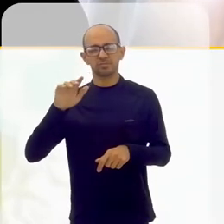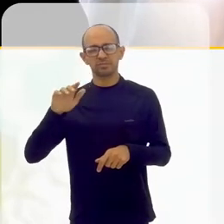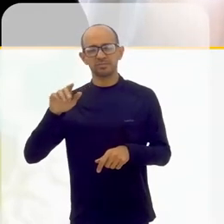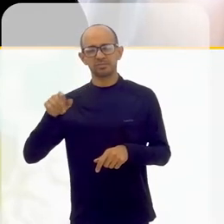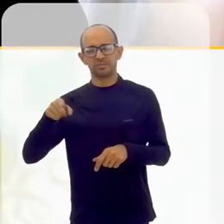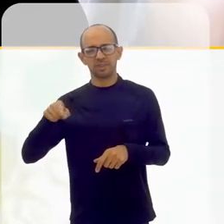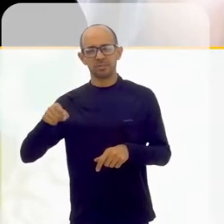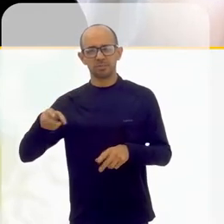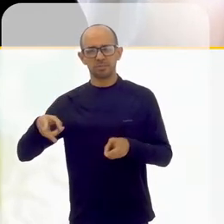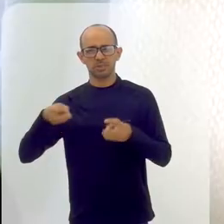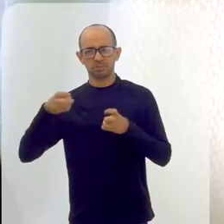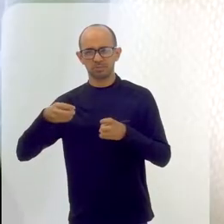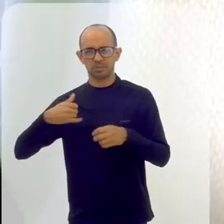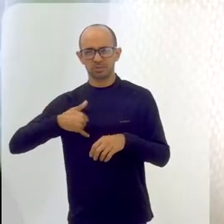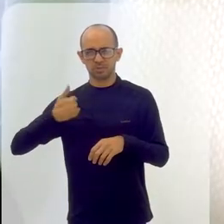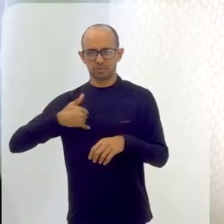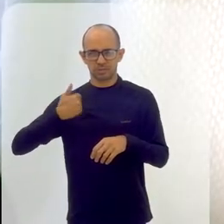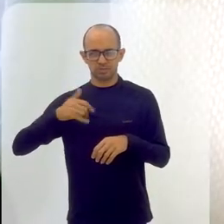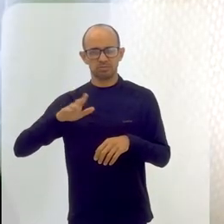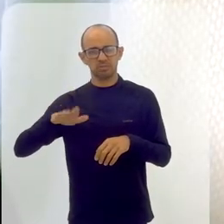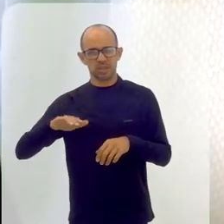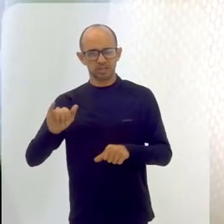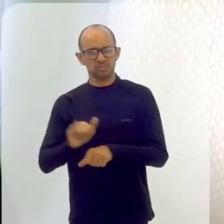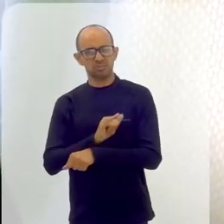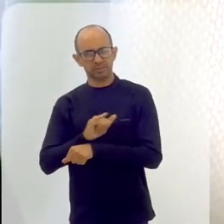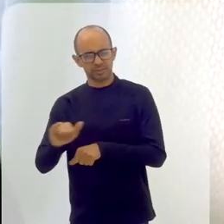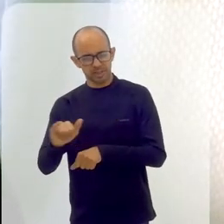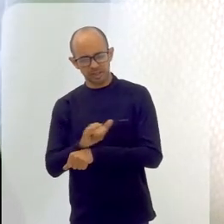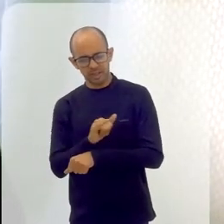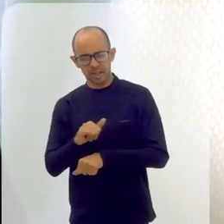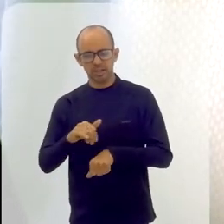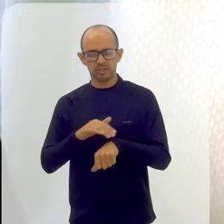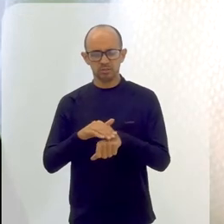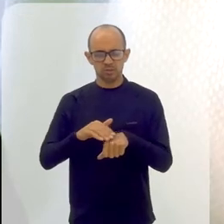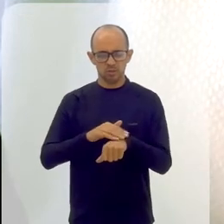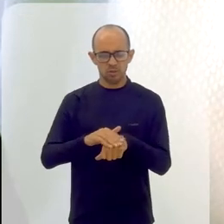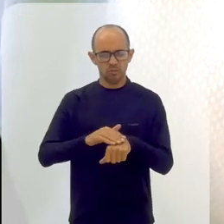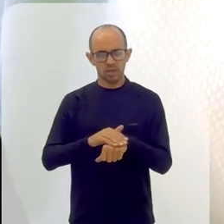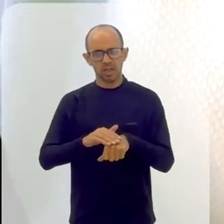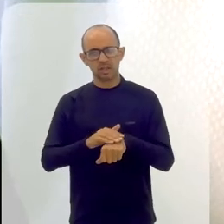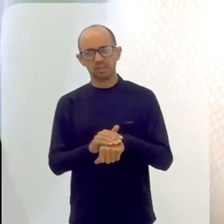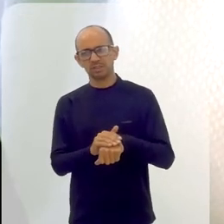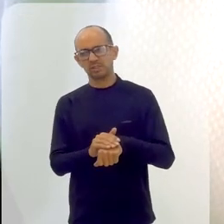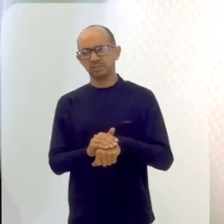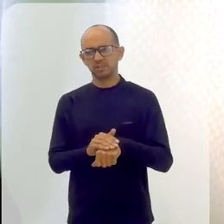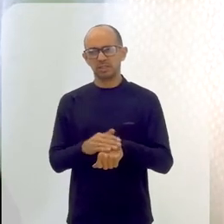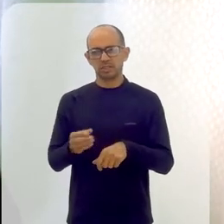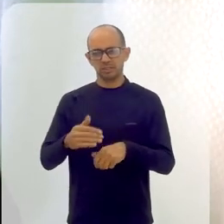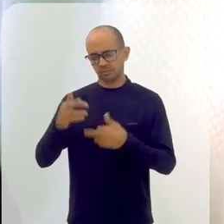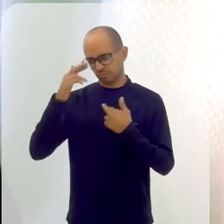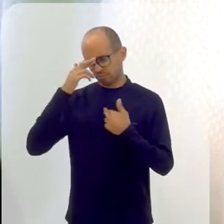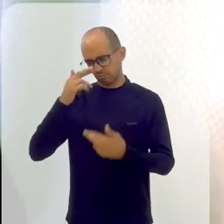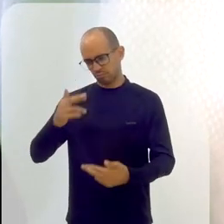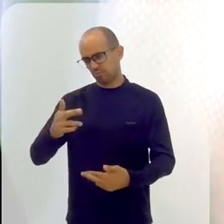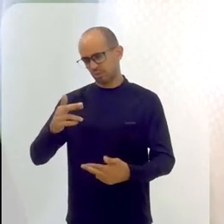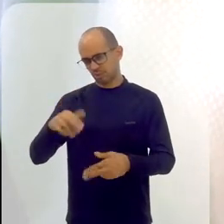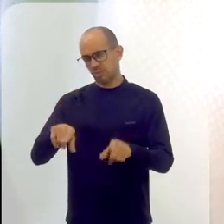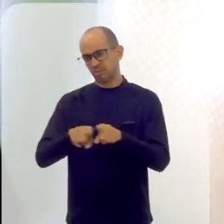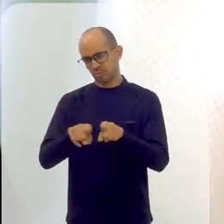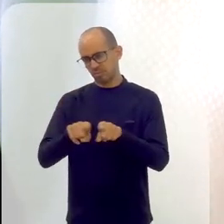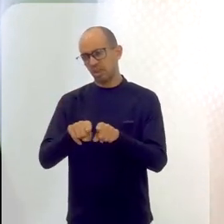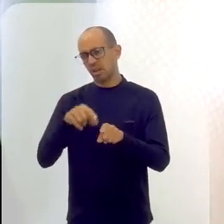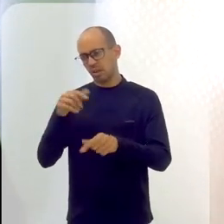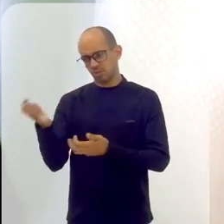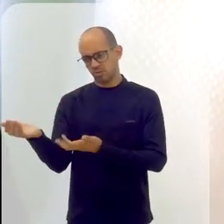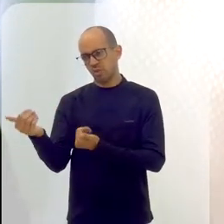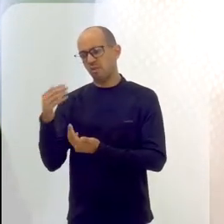com a faixa etária. Mas nada que um pouco de jogo de cintura, uma conversa, um dar um certo respeito aos próprios